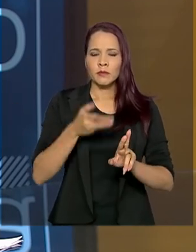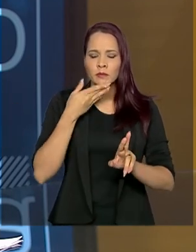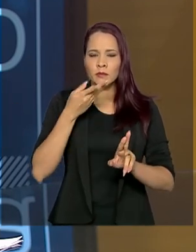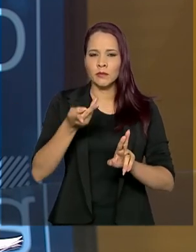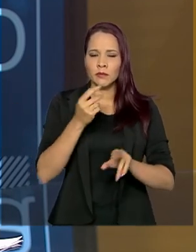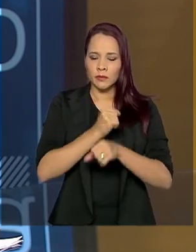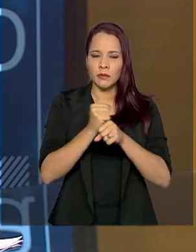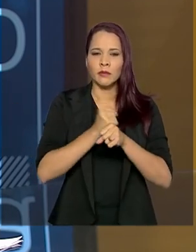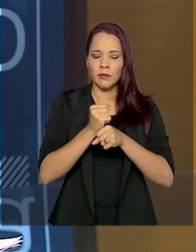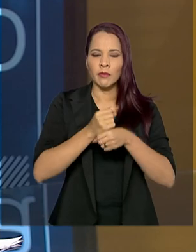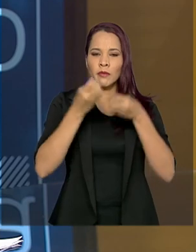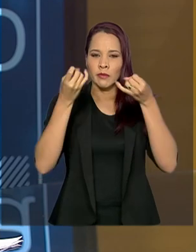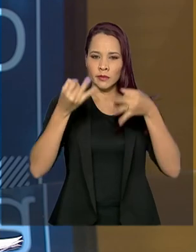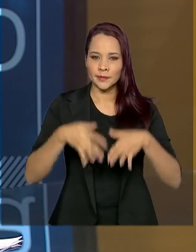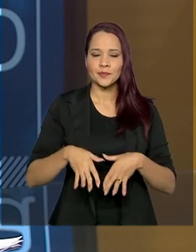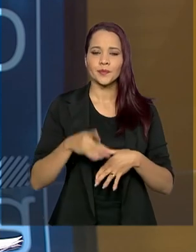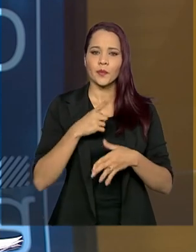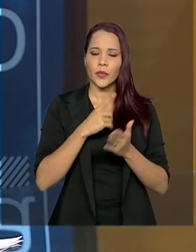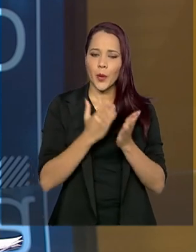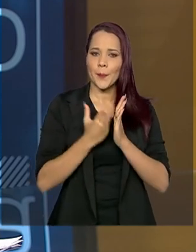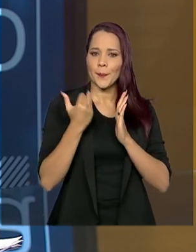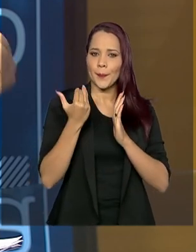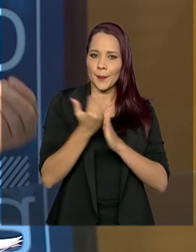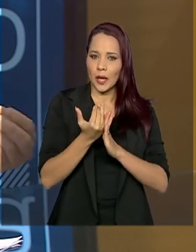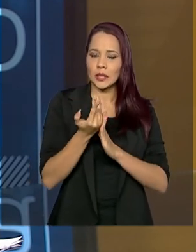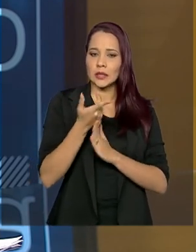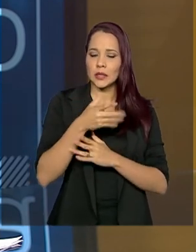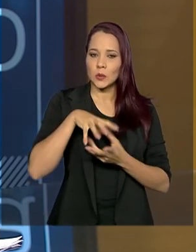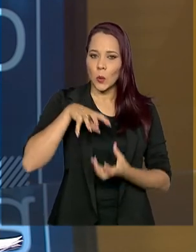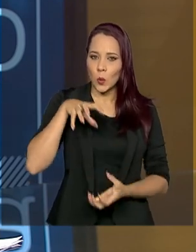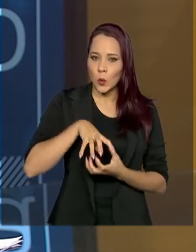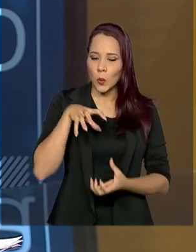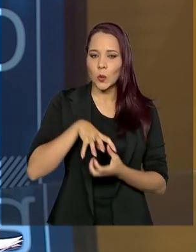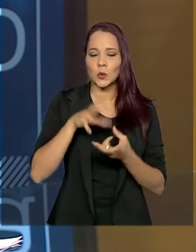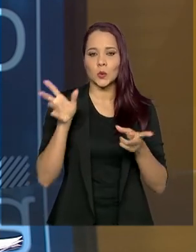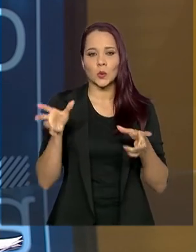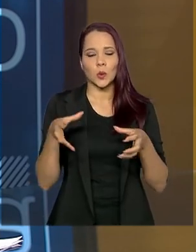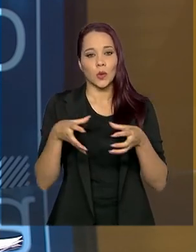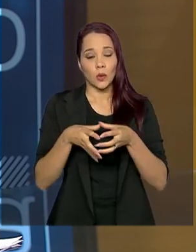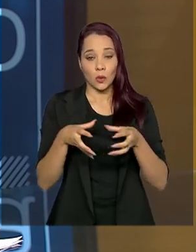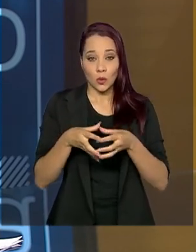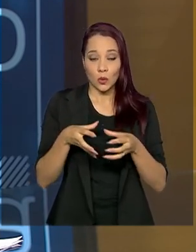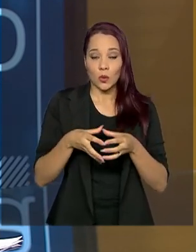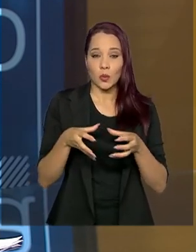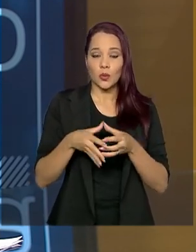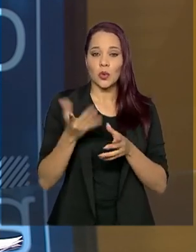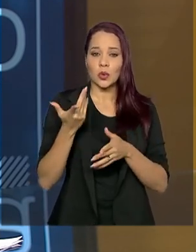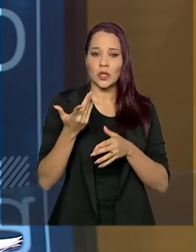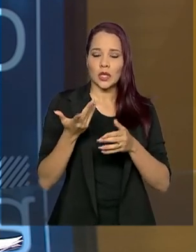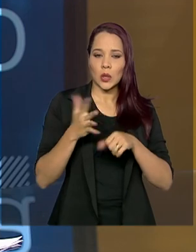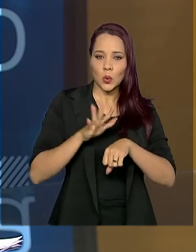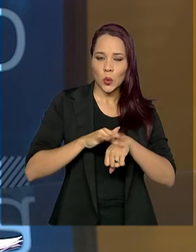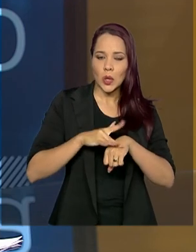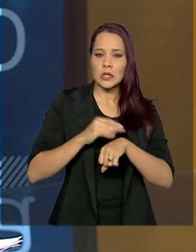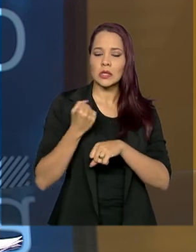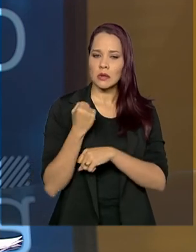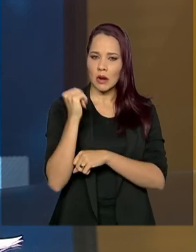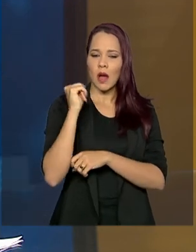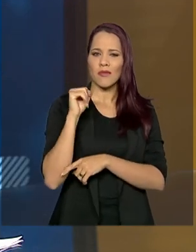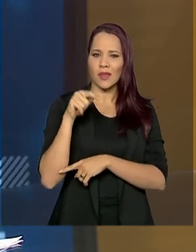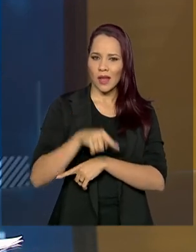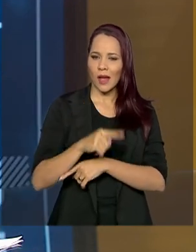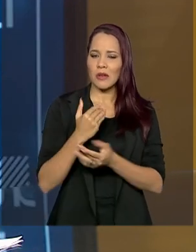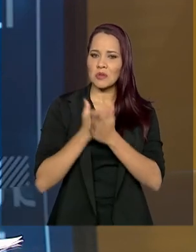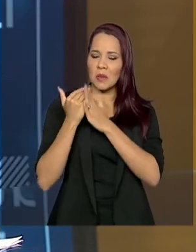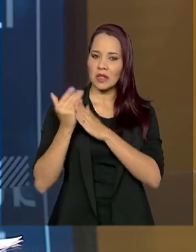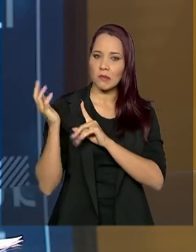nesse ano, disse que, por mais que os idosos, grupos com comorbidades sejam os